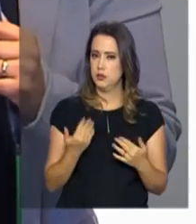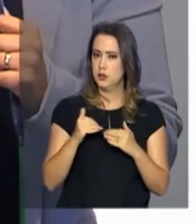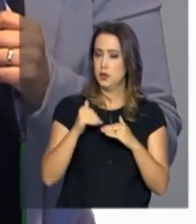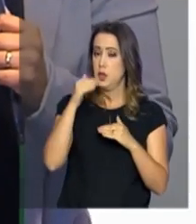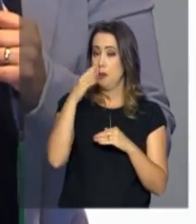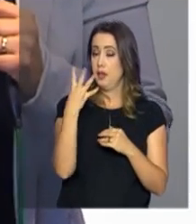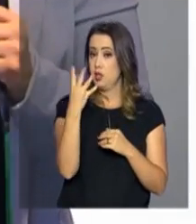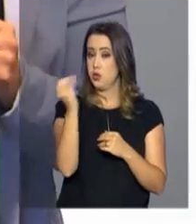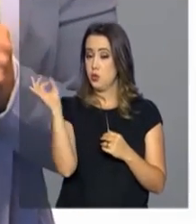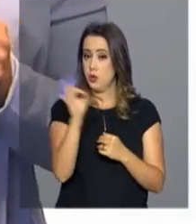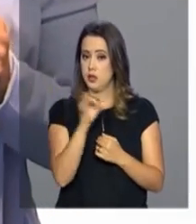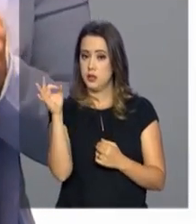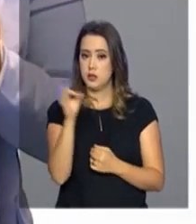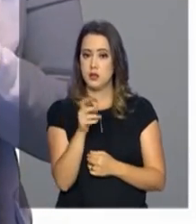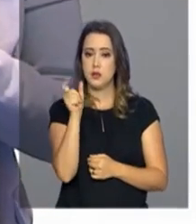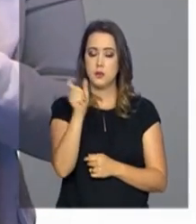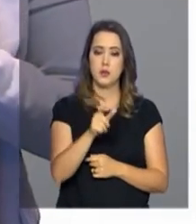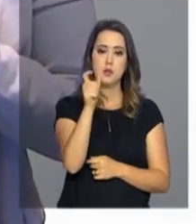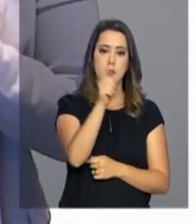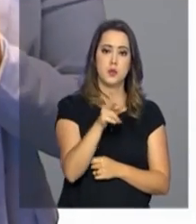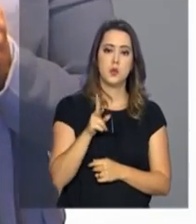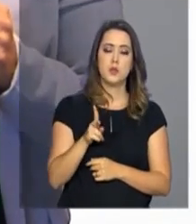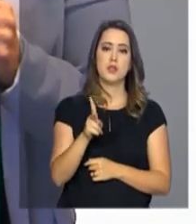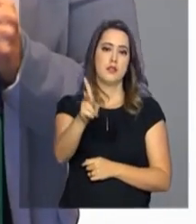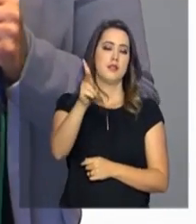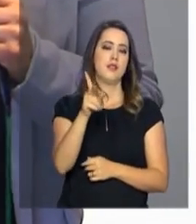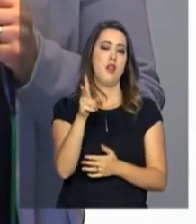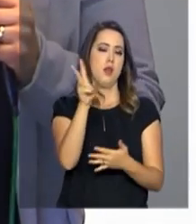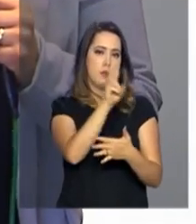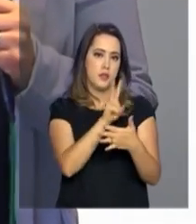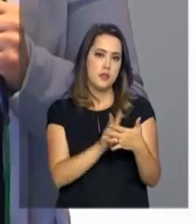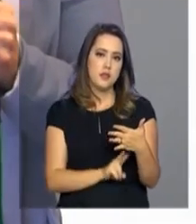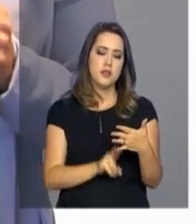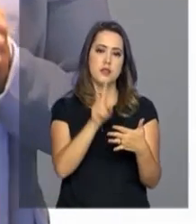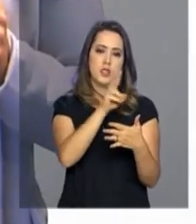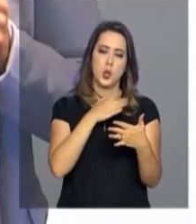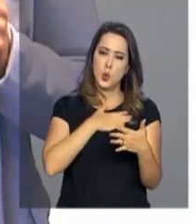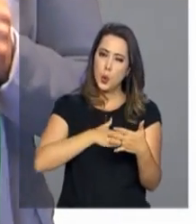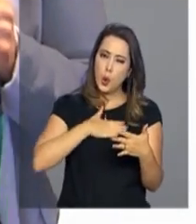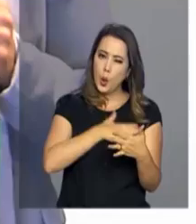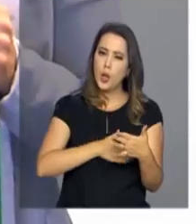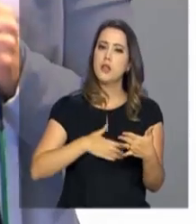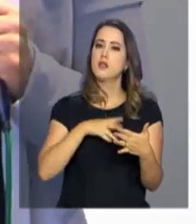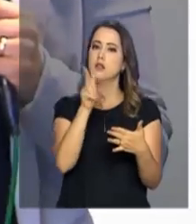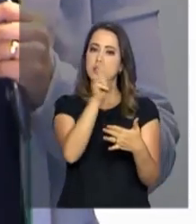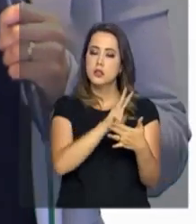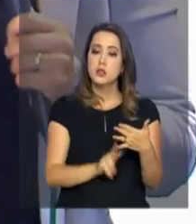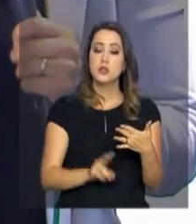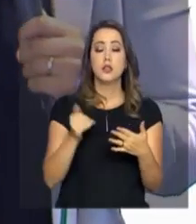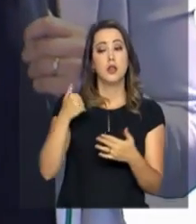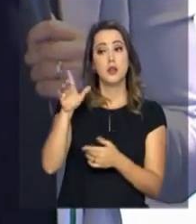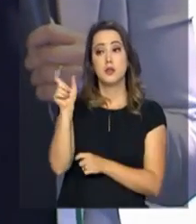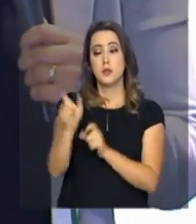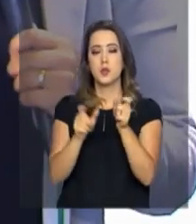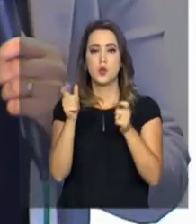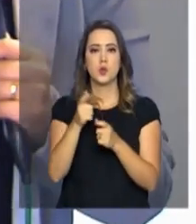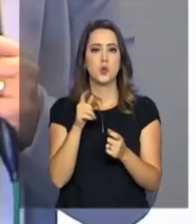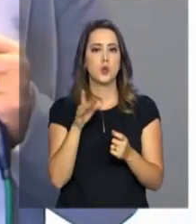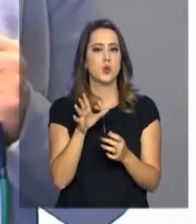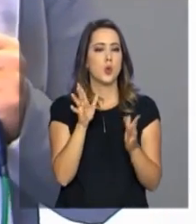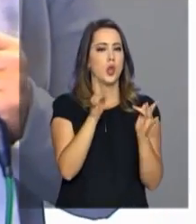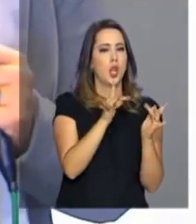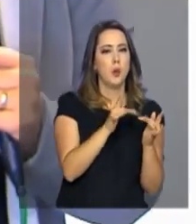40% no caso dos leitores assíduos, aqueles que têm o hábito, que gostam de ler. A maioria procura por romances,